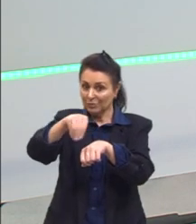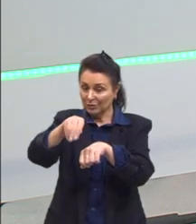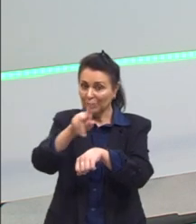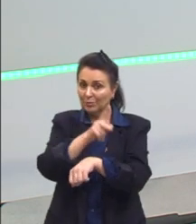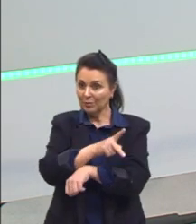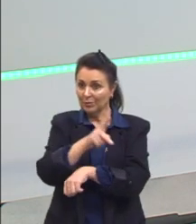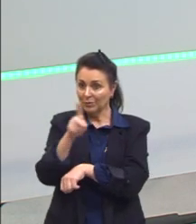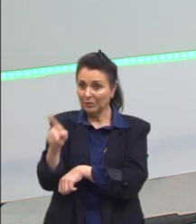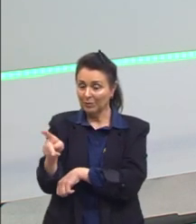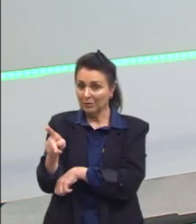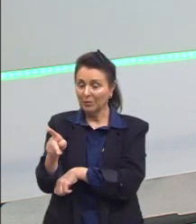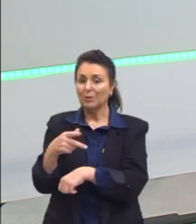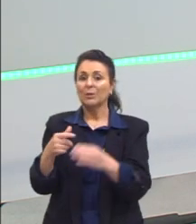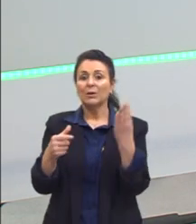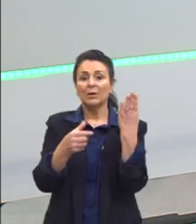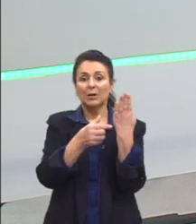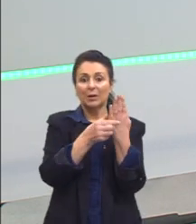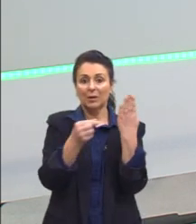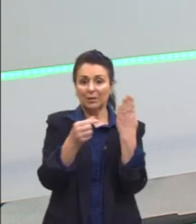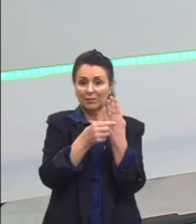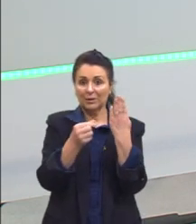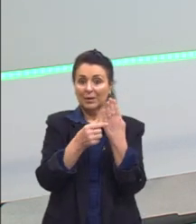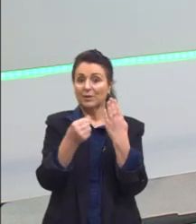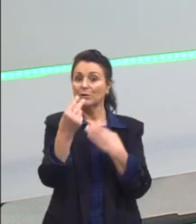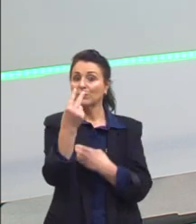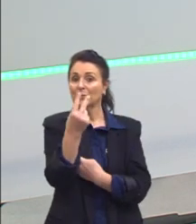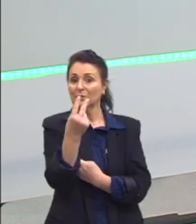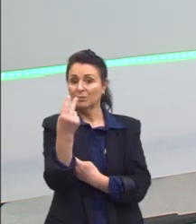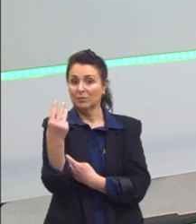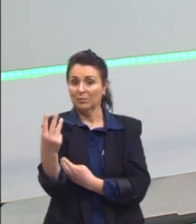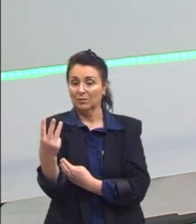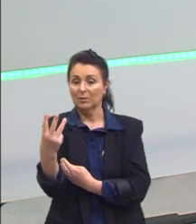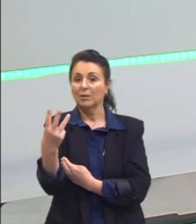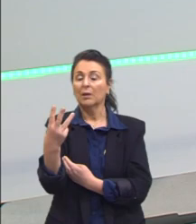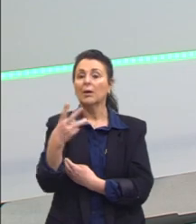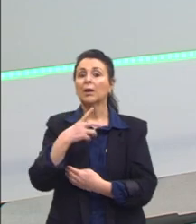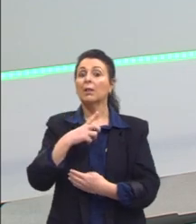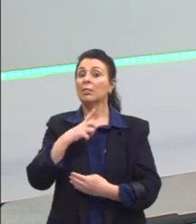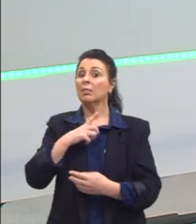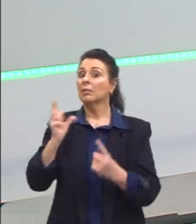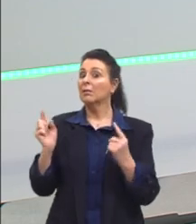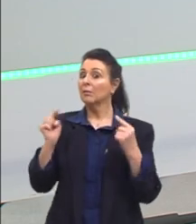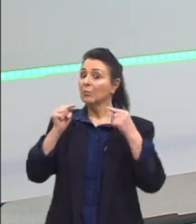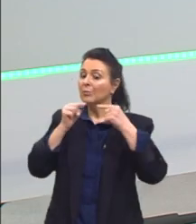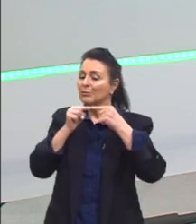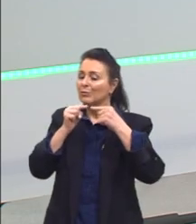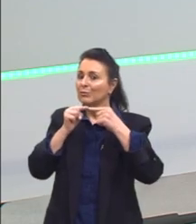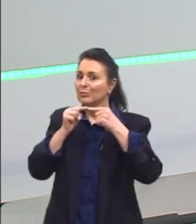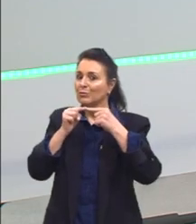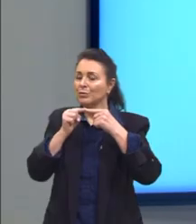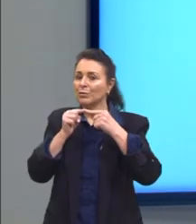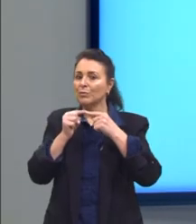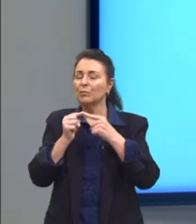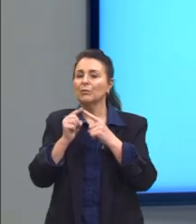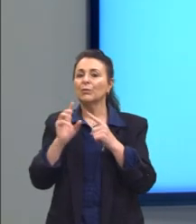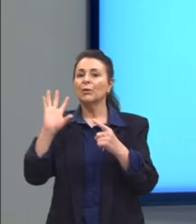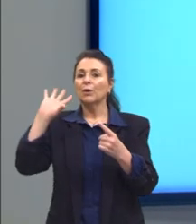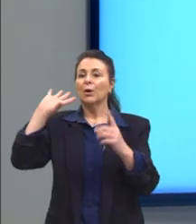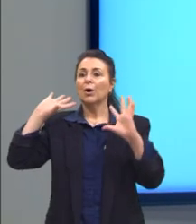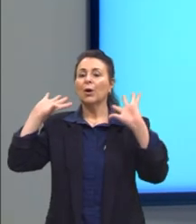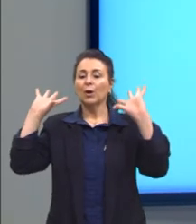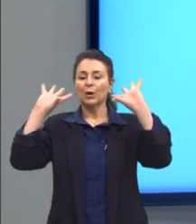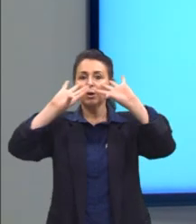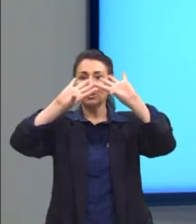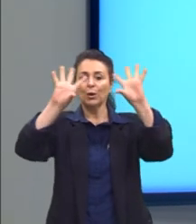sobre a habilidade 23. e 3, que tem como objetivo ali, inferir em um texto